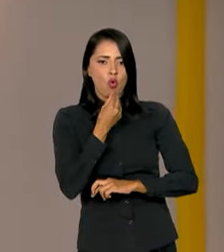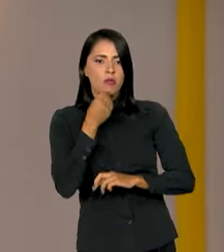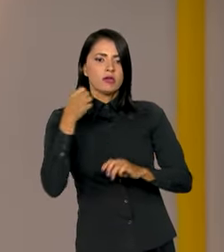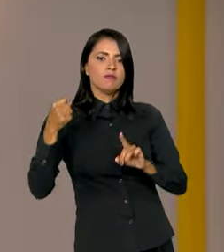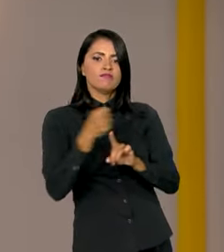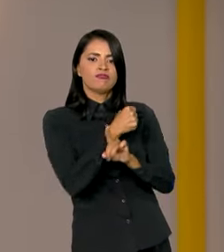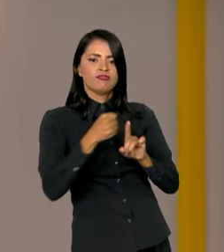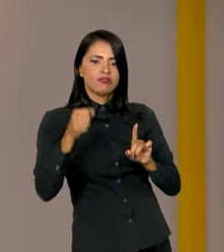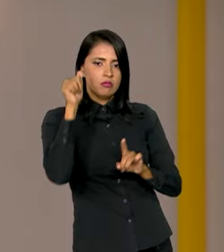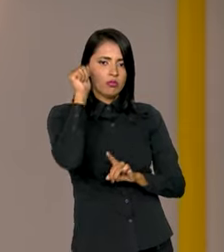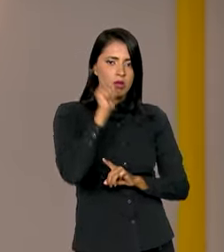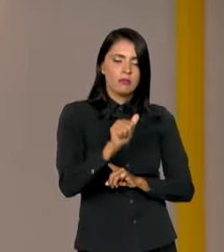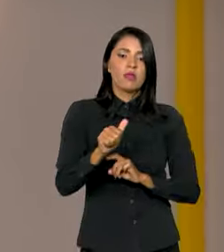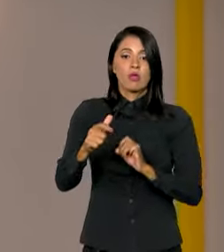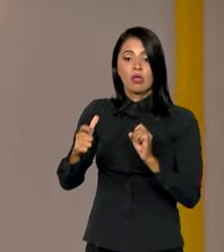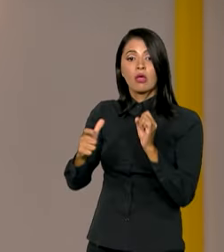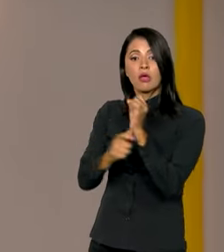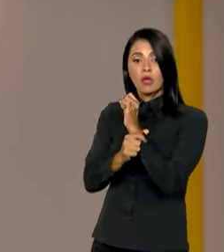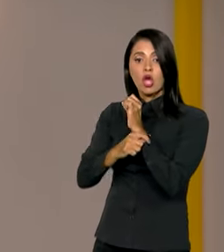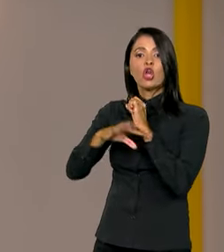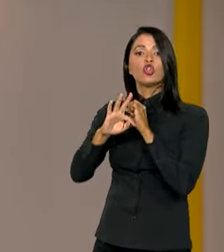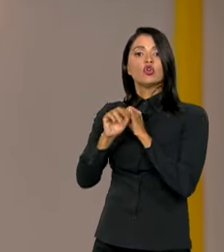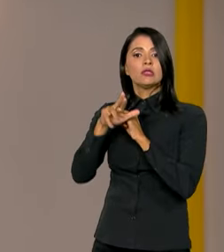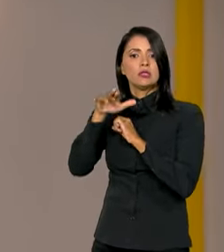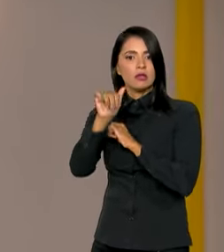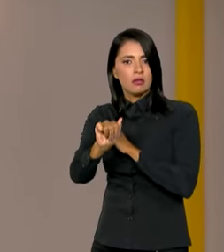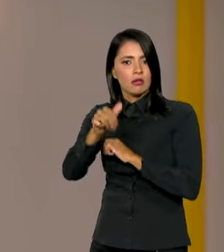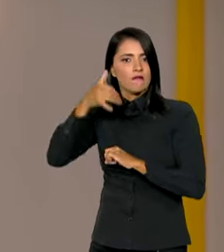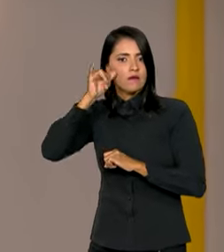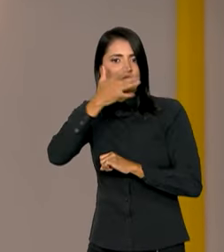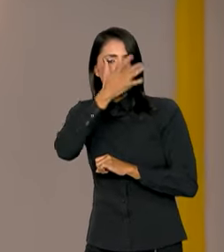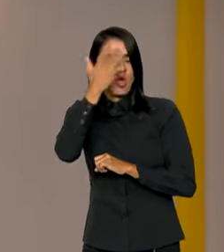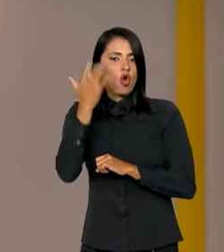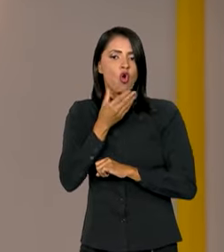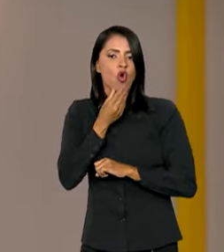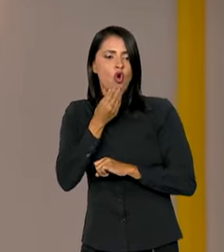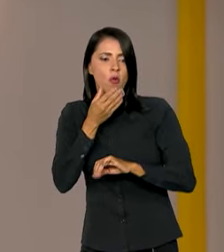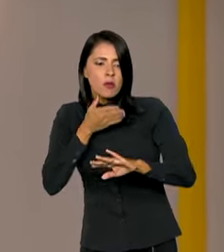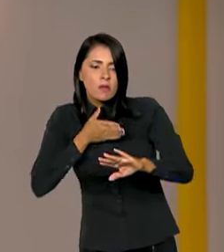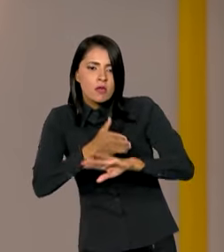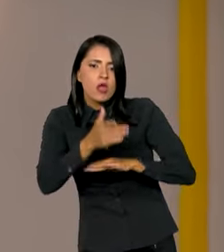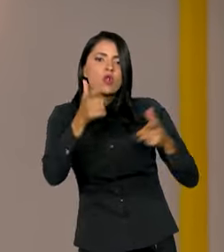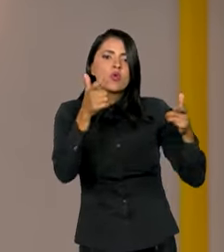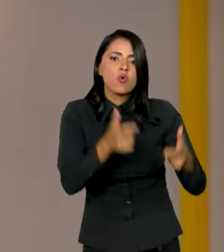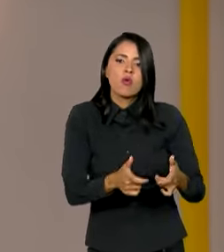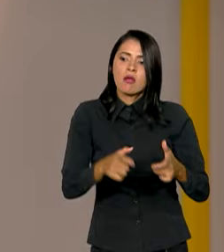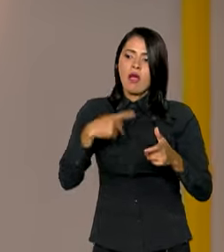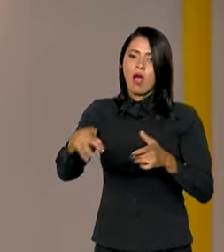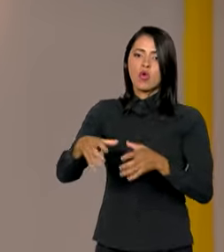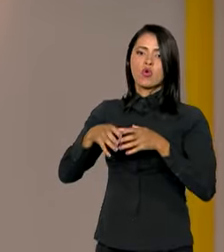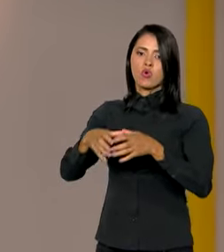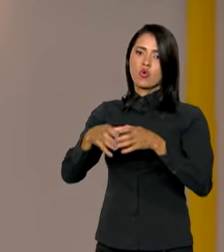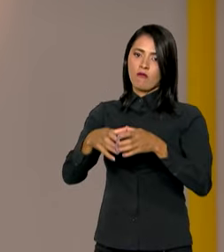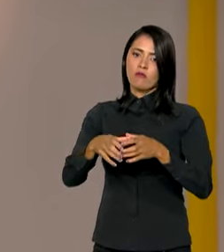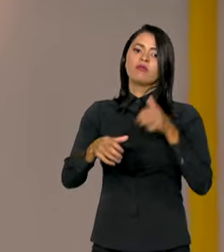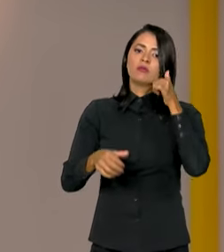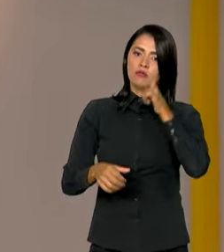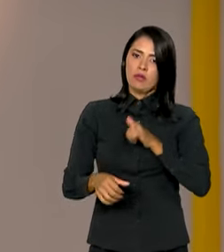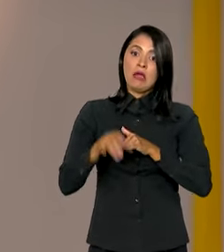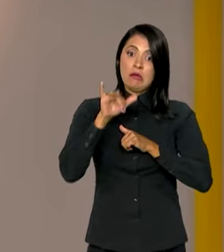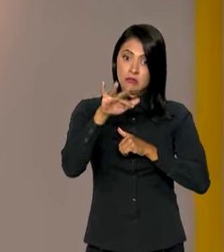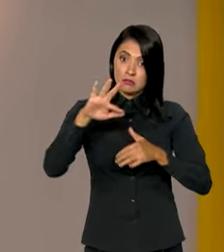As tornozeleiras evitam que o agressor entre em locais que a mulher delimitou como de seu convívio. Caso isso